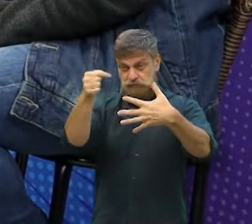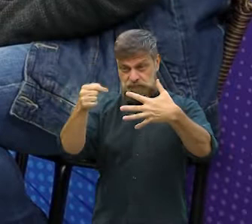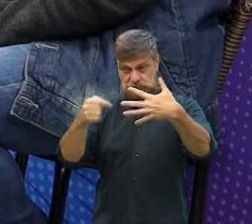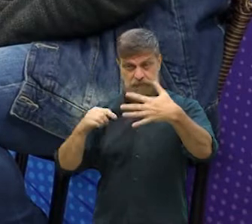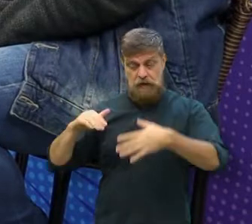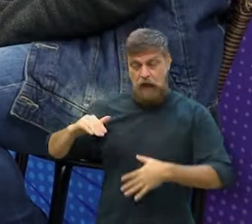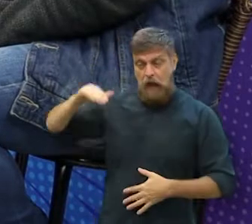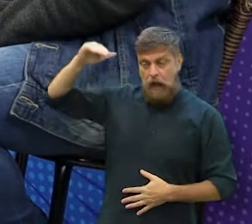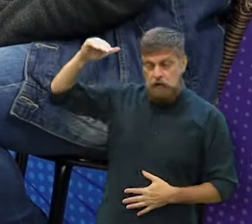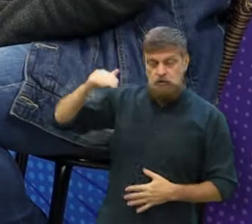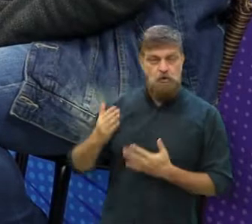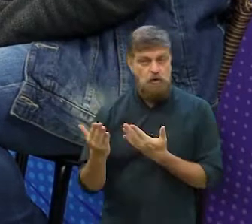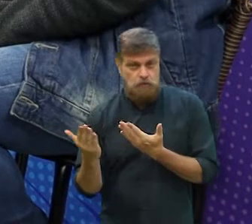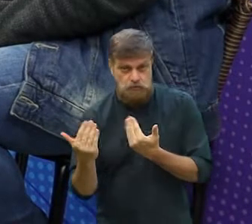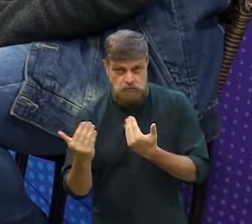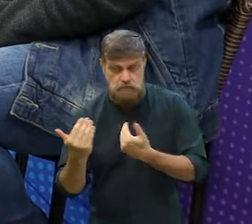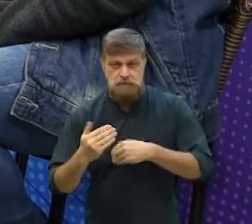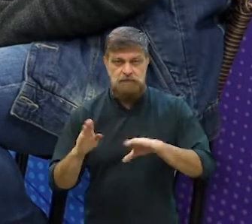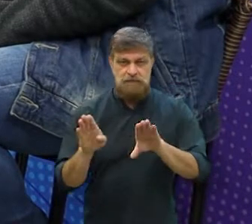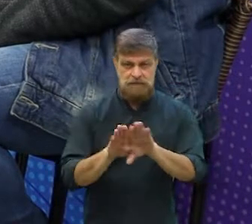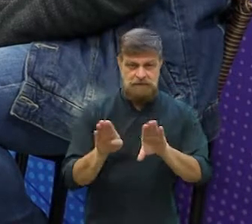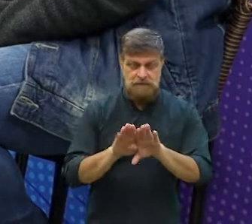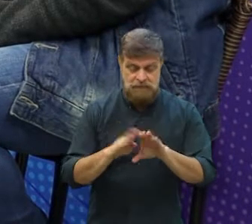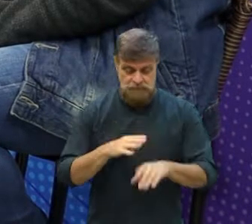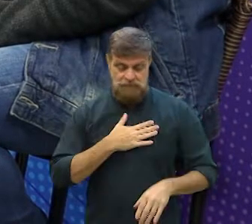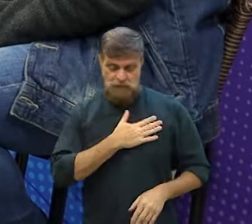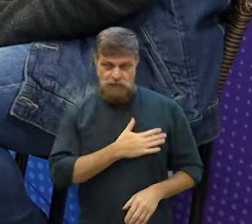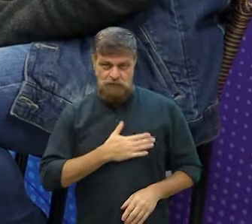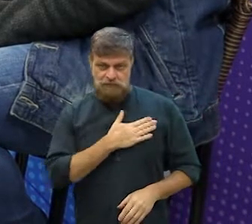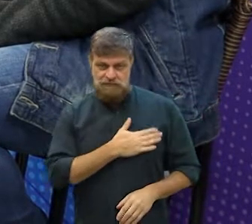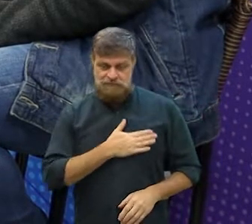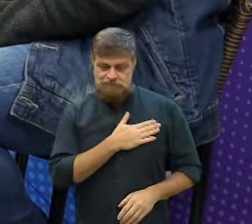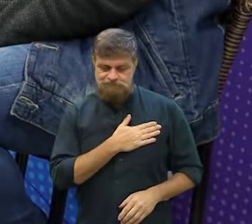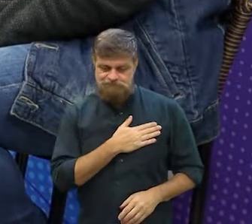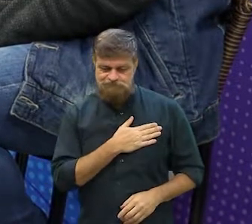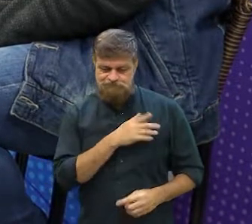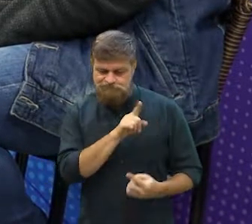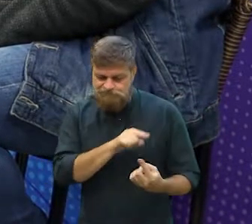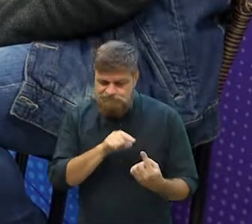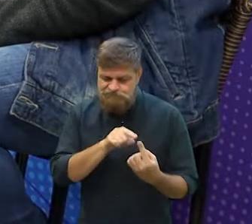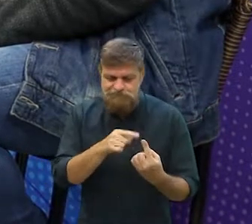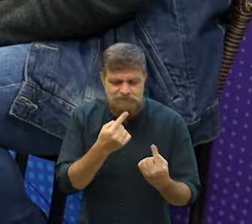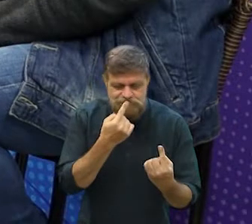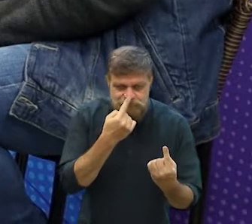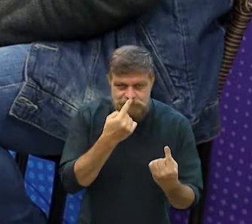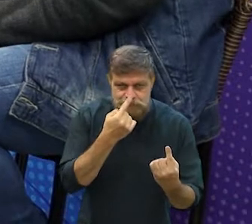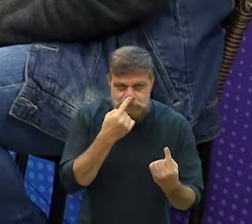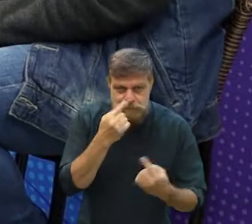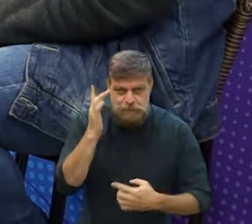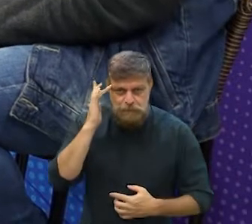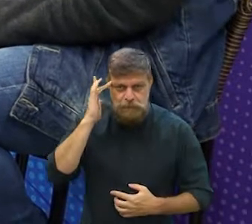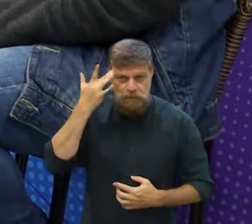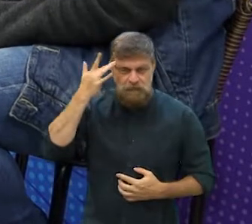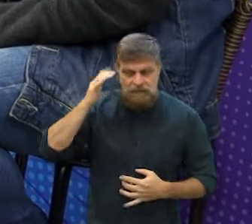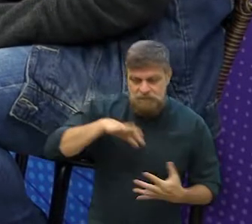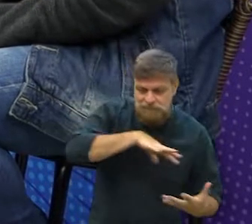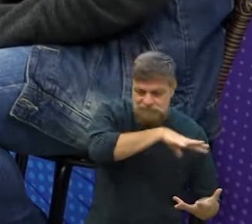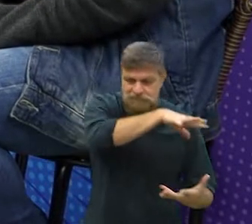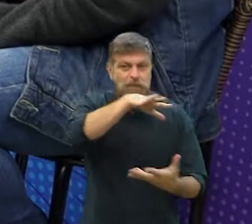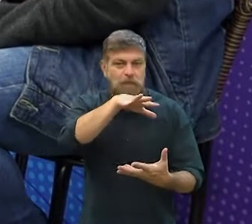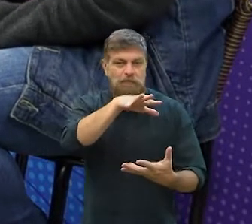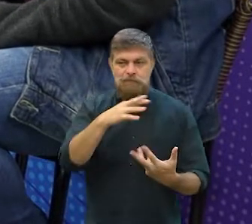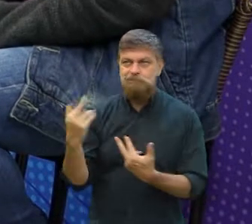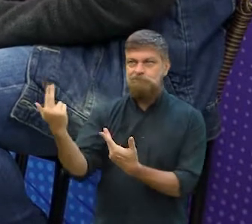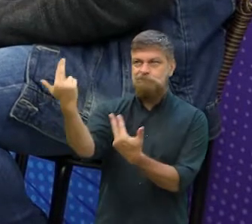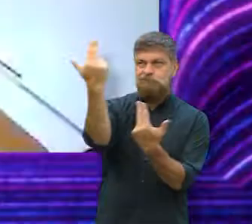enfim, que adultos, ou jovens adultos, como a gente fala, vão gostar também. Eu acho que isso é universal, assim, eu acho que isso